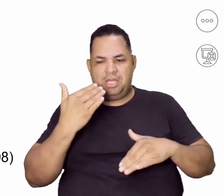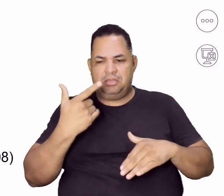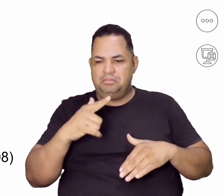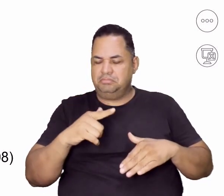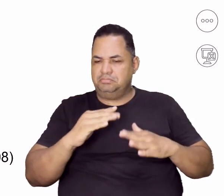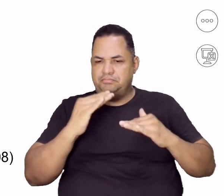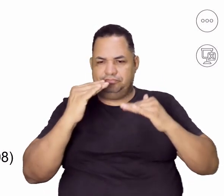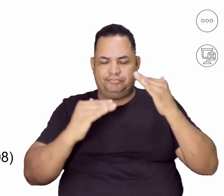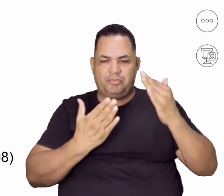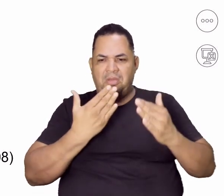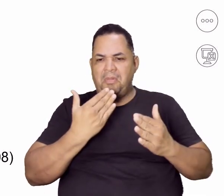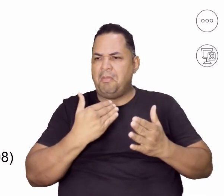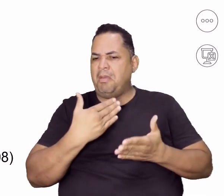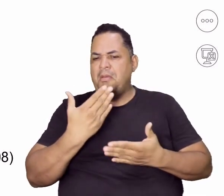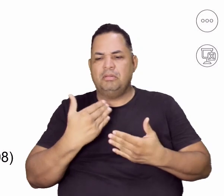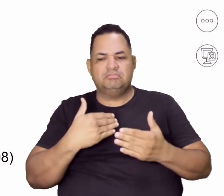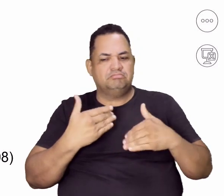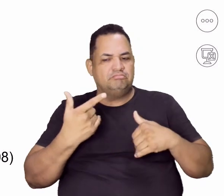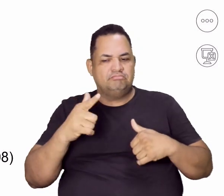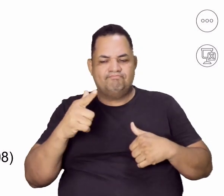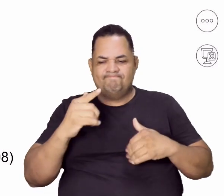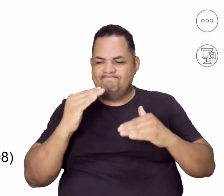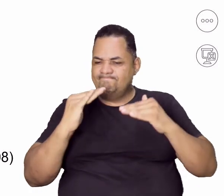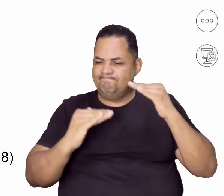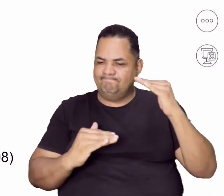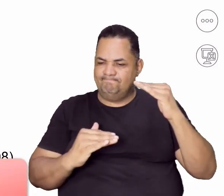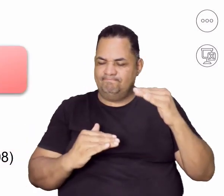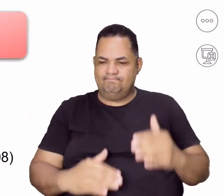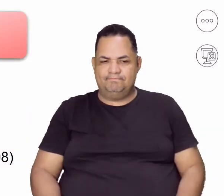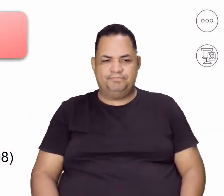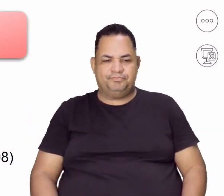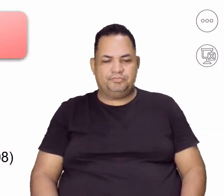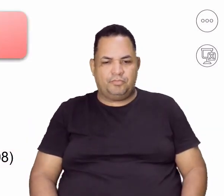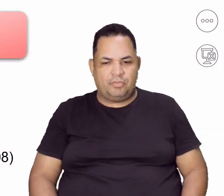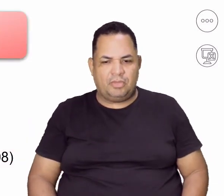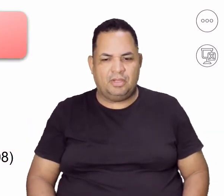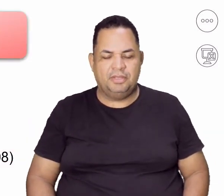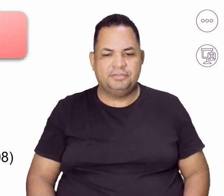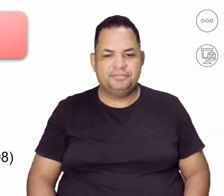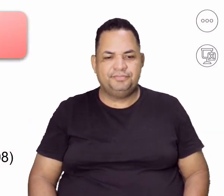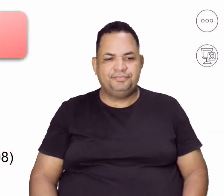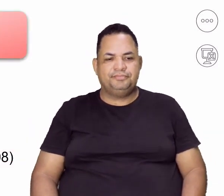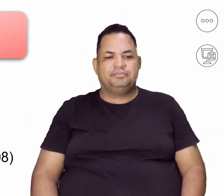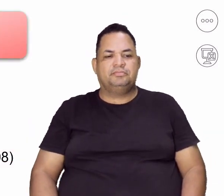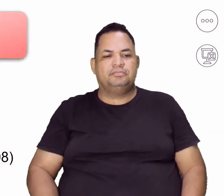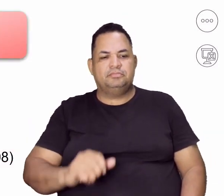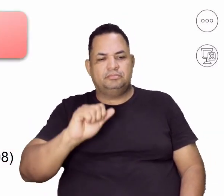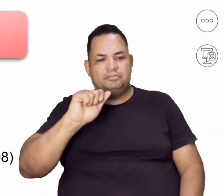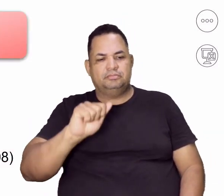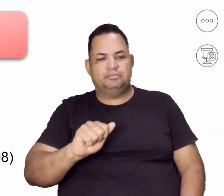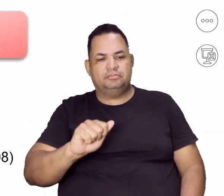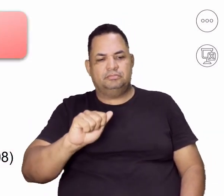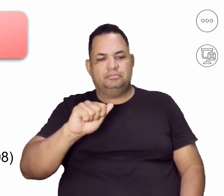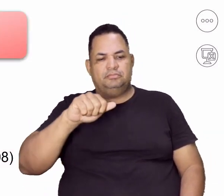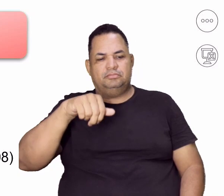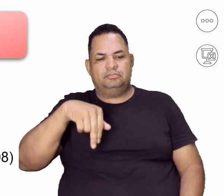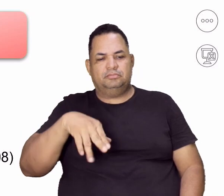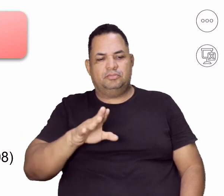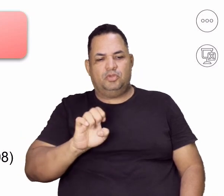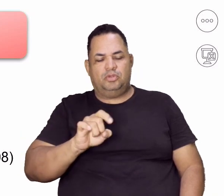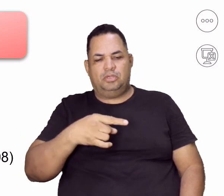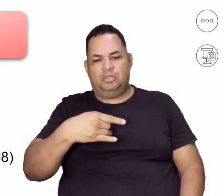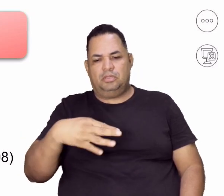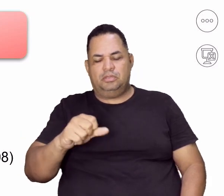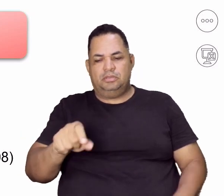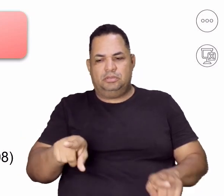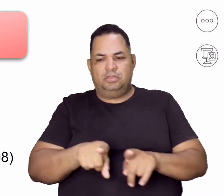essa, mais especificamente isso, eu tô me referindo à anorexia. Mas eu também me